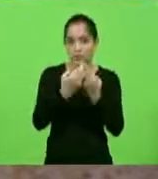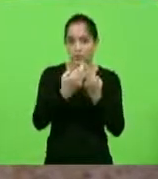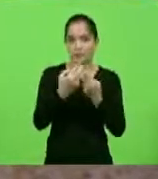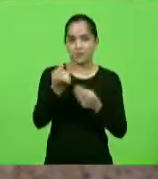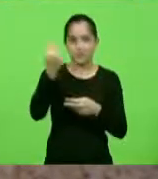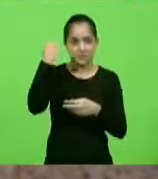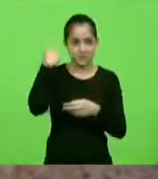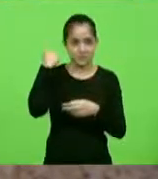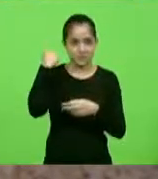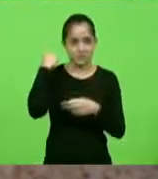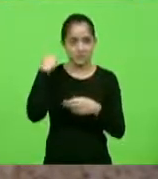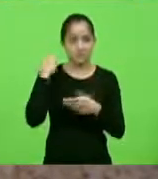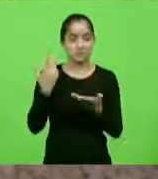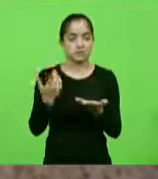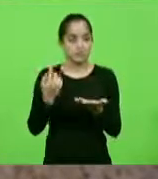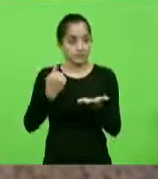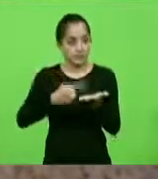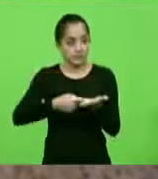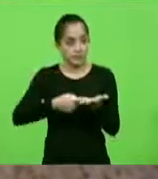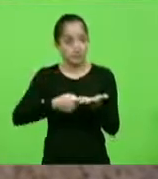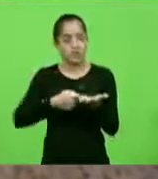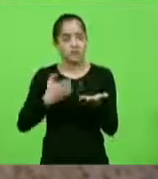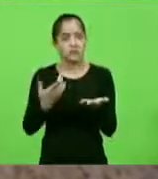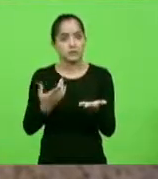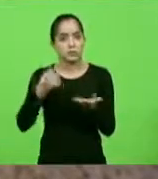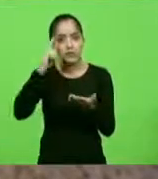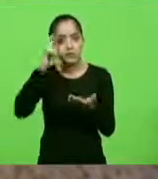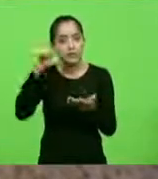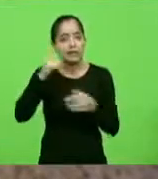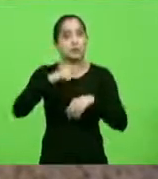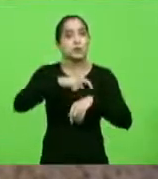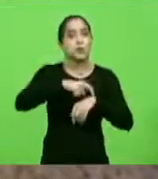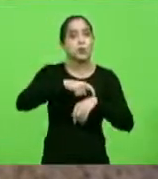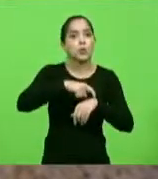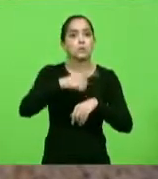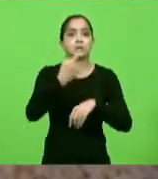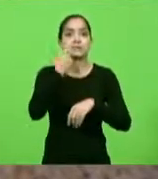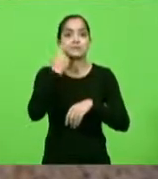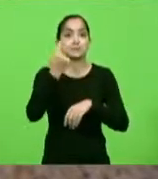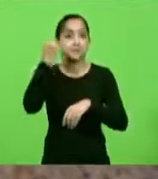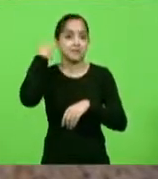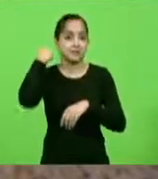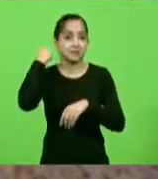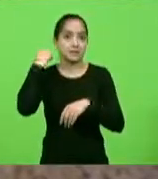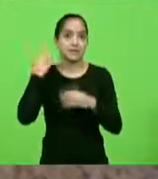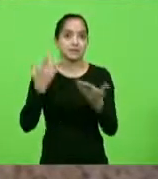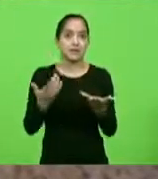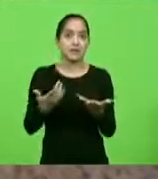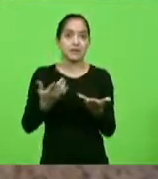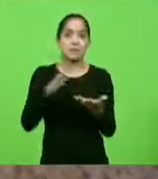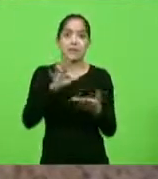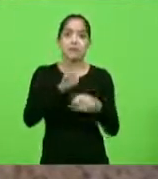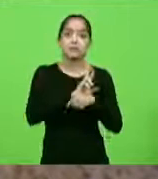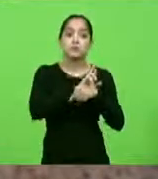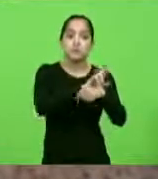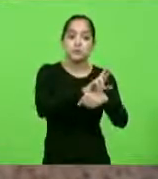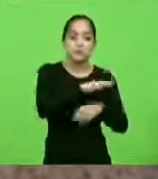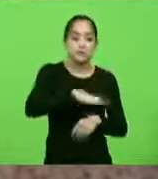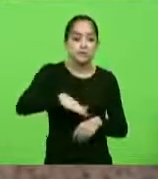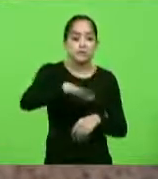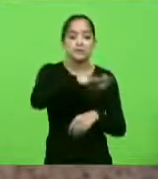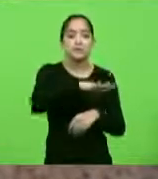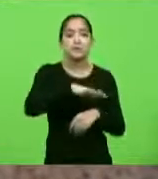passada. Haveria. Foi marcado data e hora na sexta-feira passada, entretanto, quando os representantes do setor